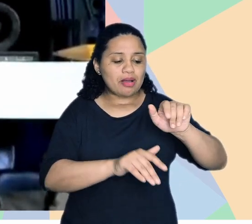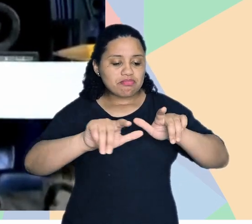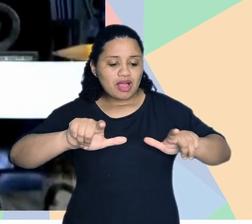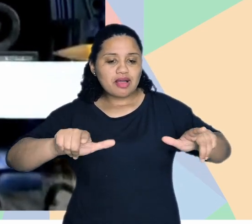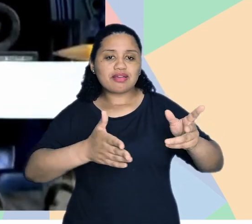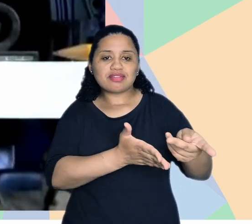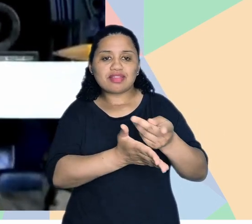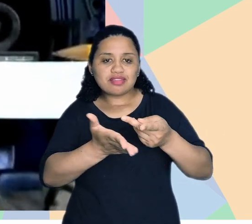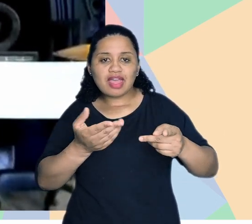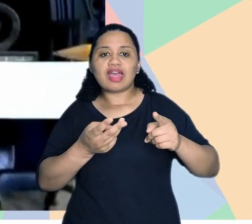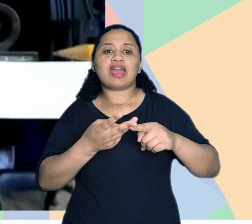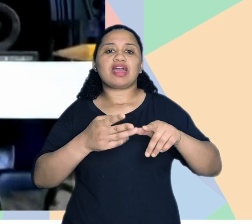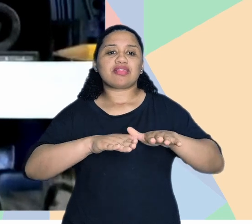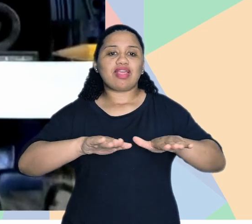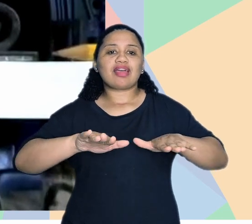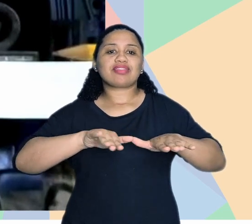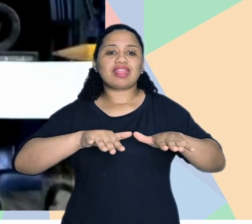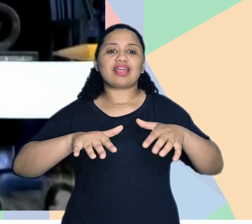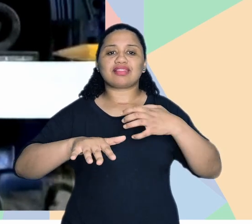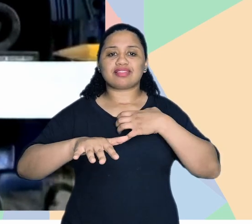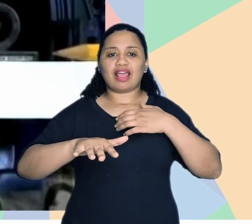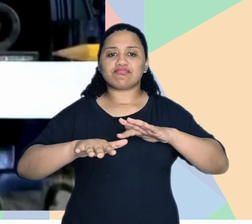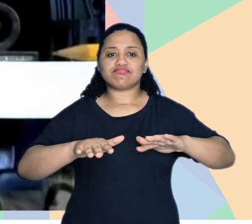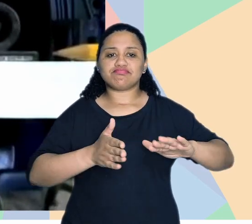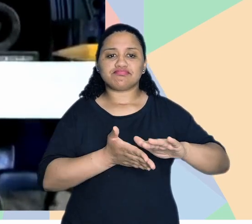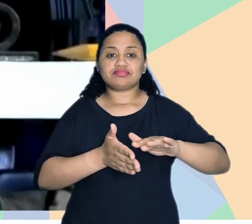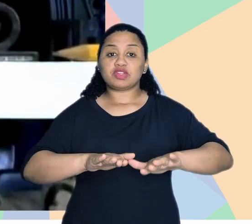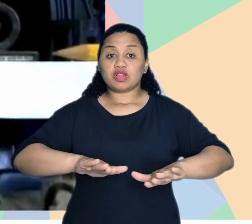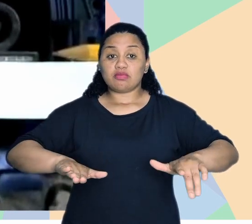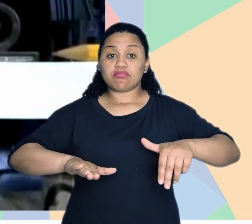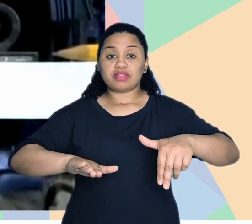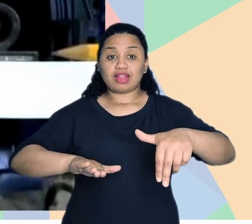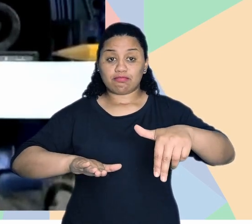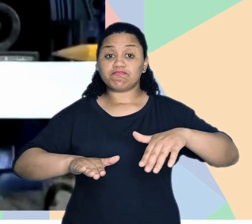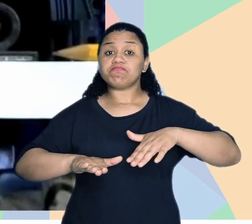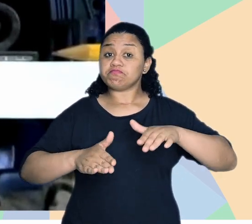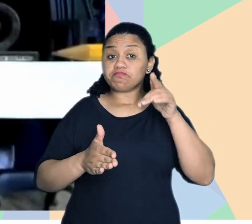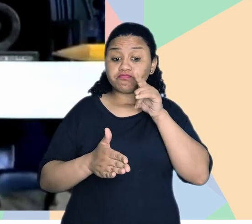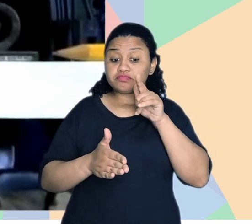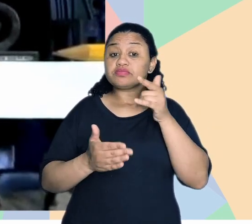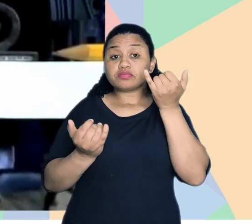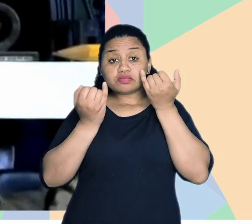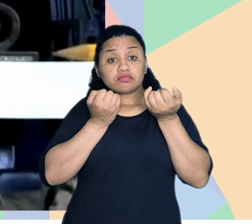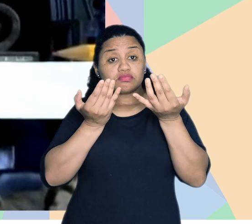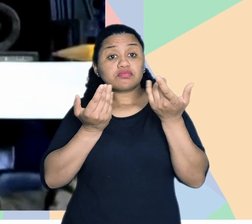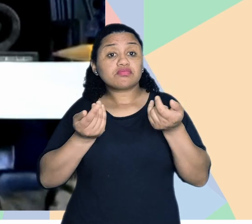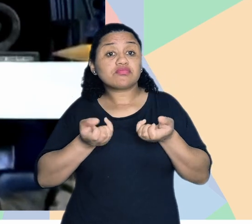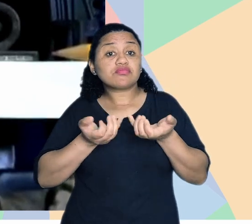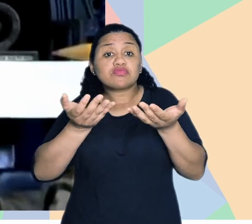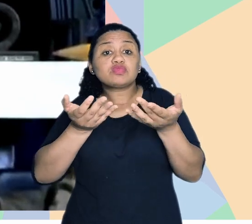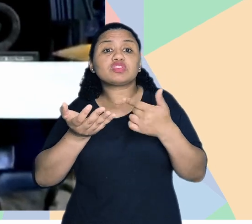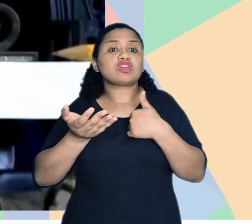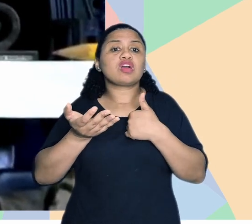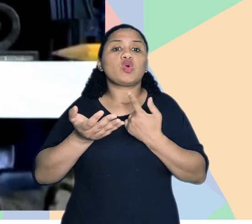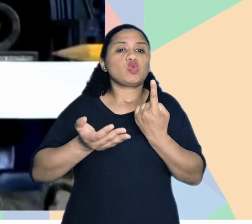placas, sinalização tátil no piso, né? Uma forma de orientação. E essas informações, elas precisam ser transmitidas sempre